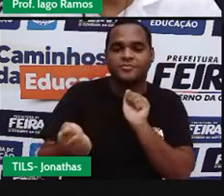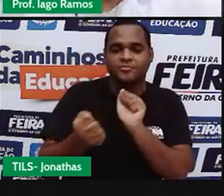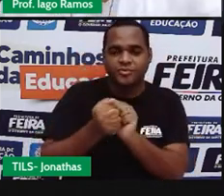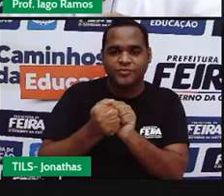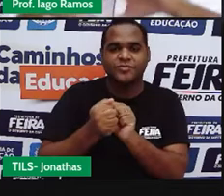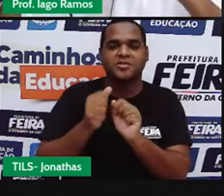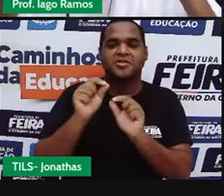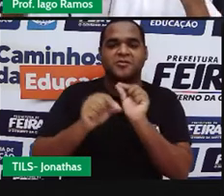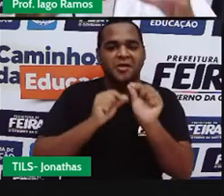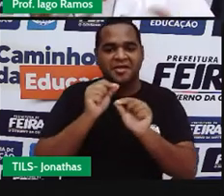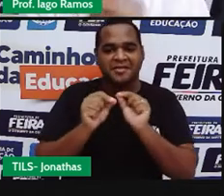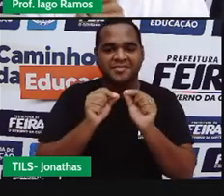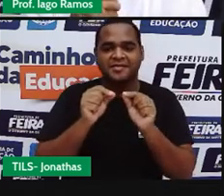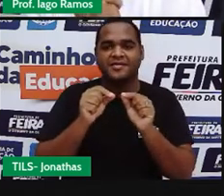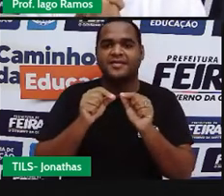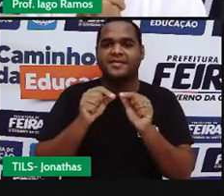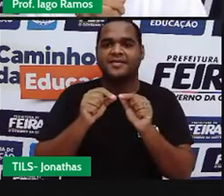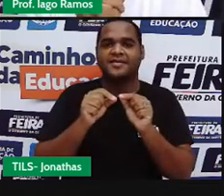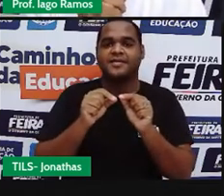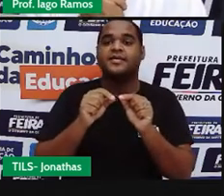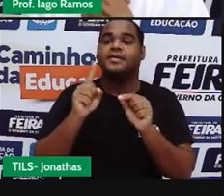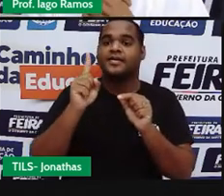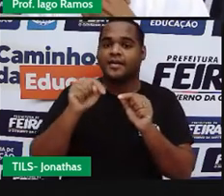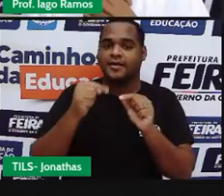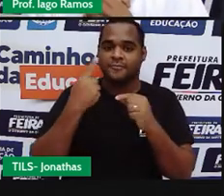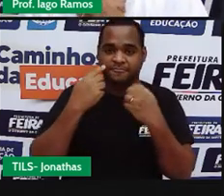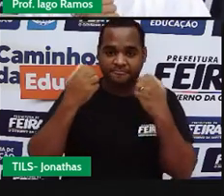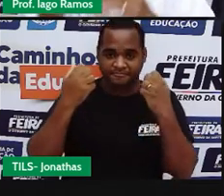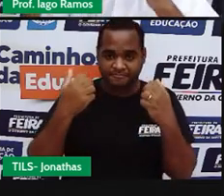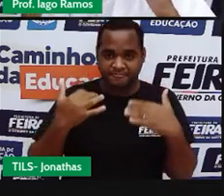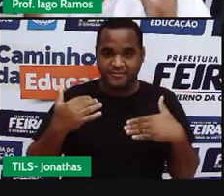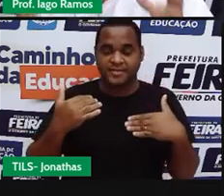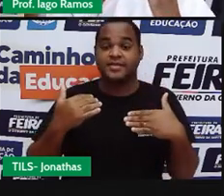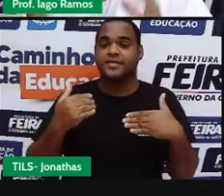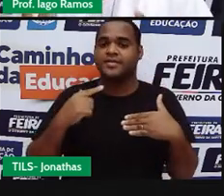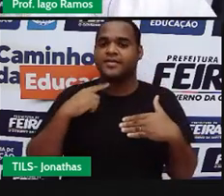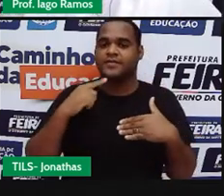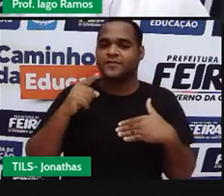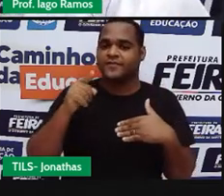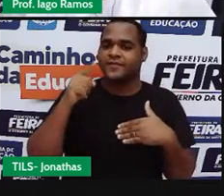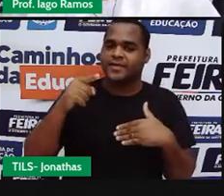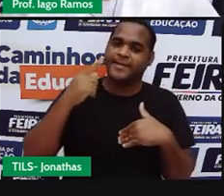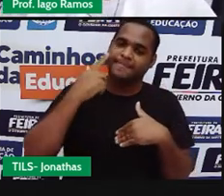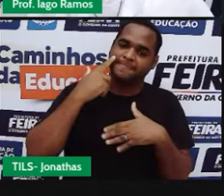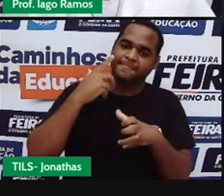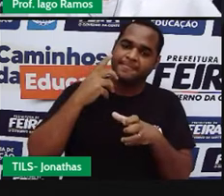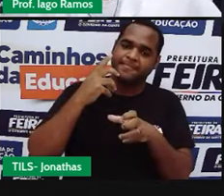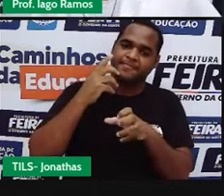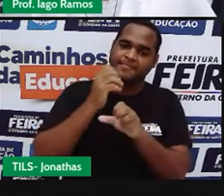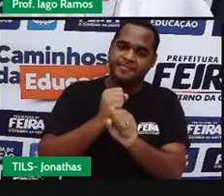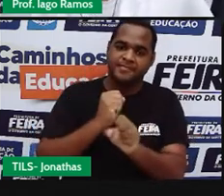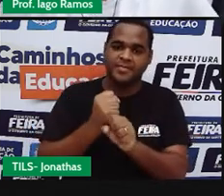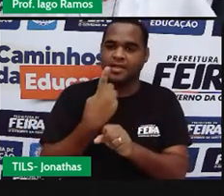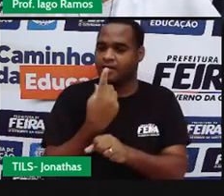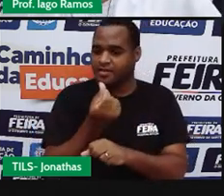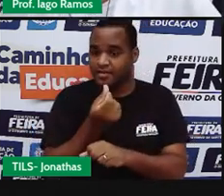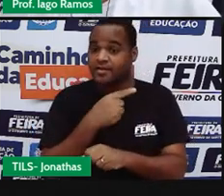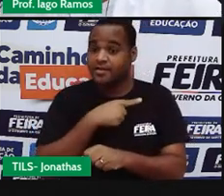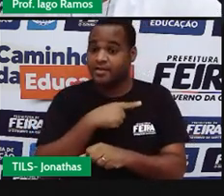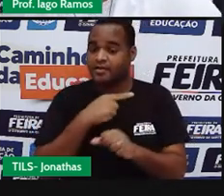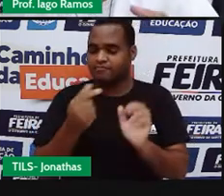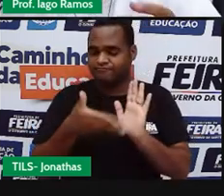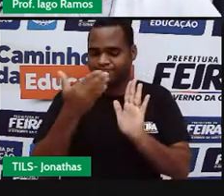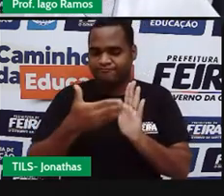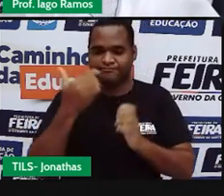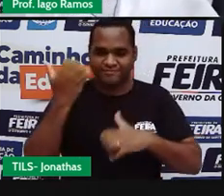situação e entender a matemática que eu trago para você nessa aula de número 16, tá bom? Bora lá?